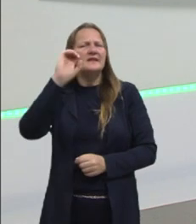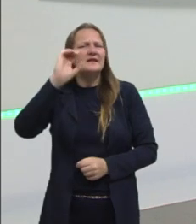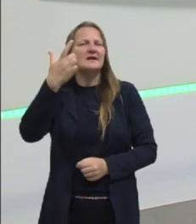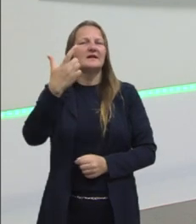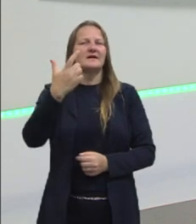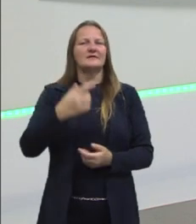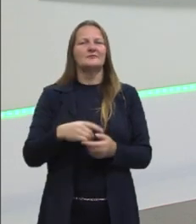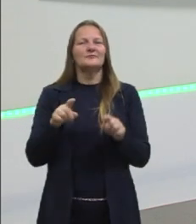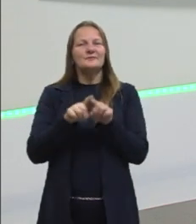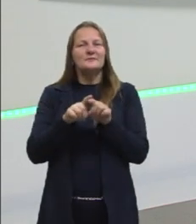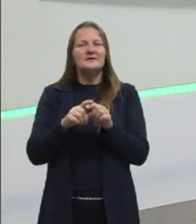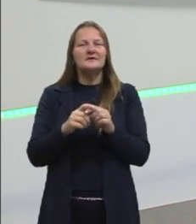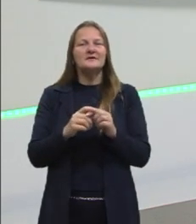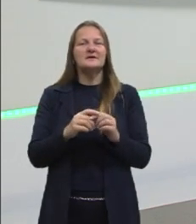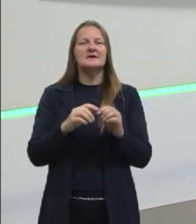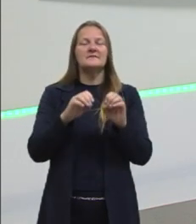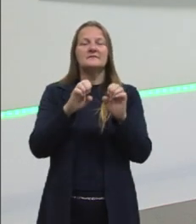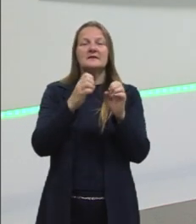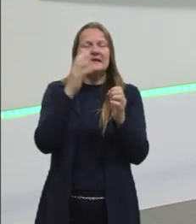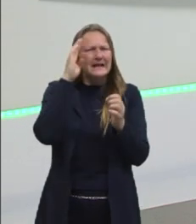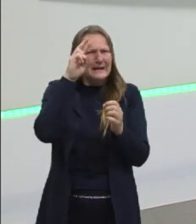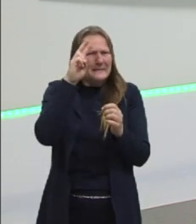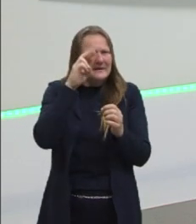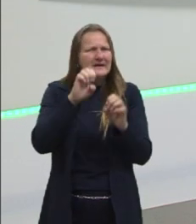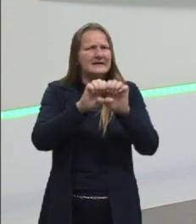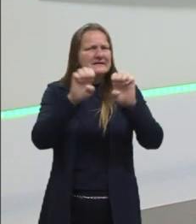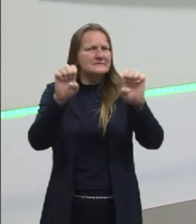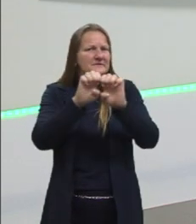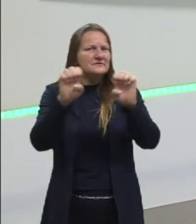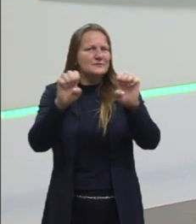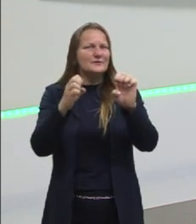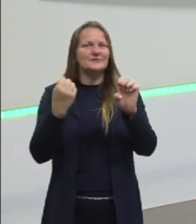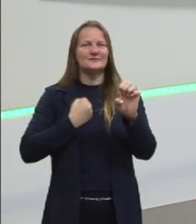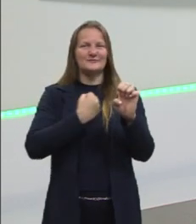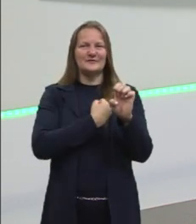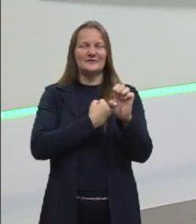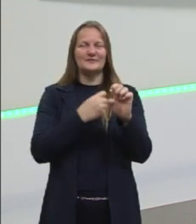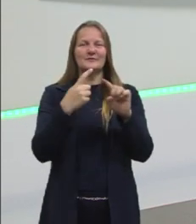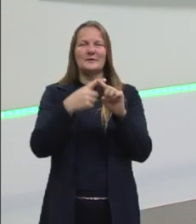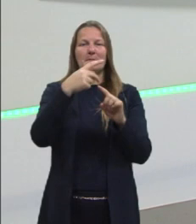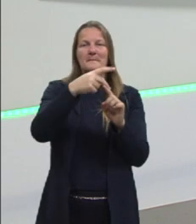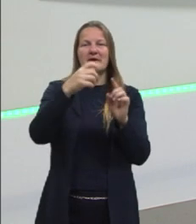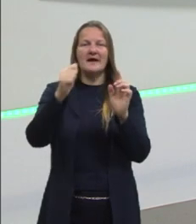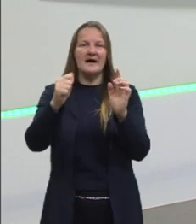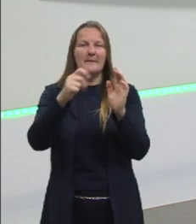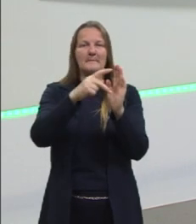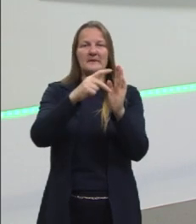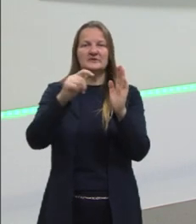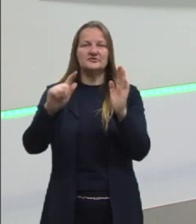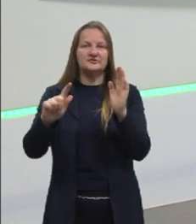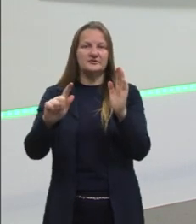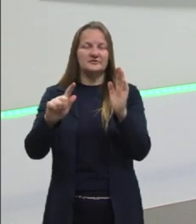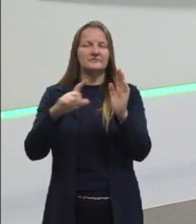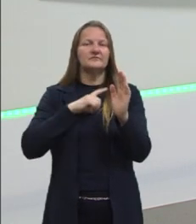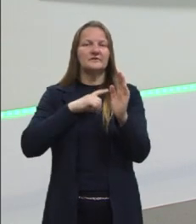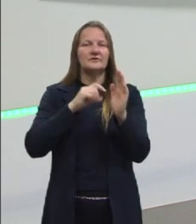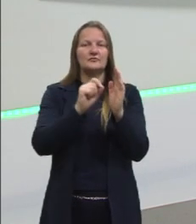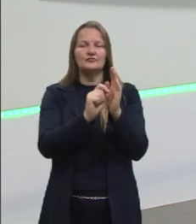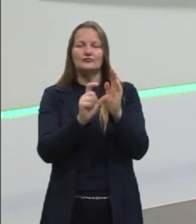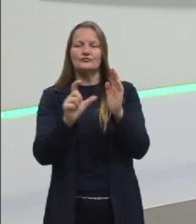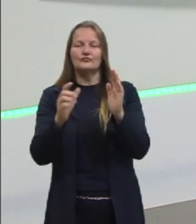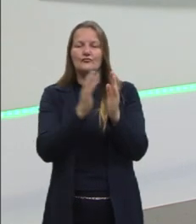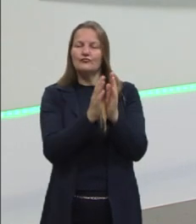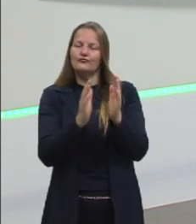expressões numéricas, alguns termos, né? A PA e PG, onde nós temos sequências.